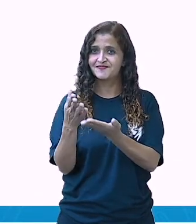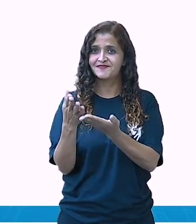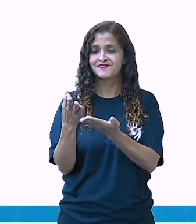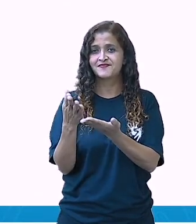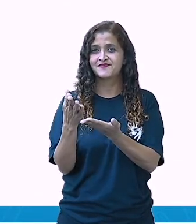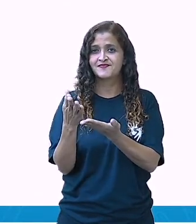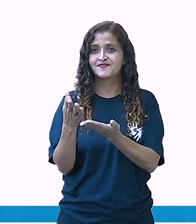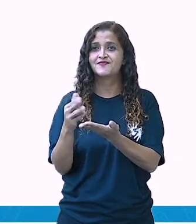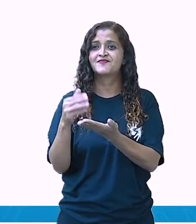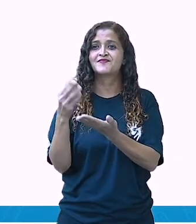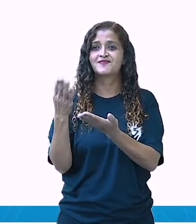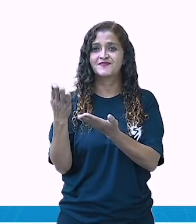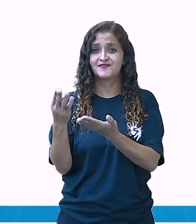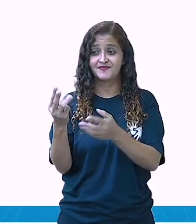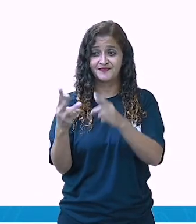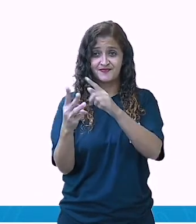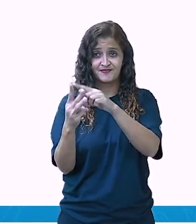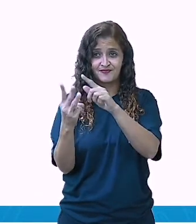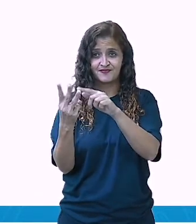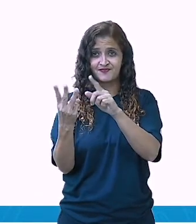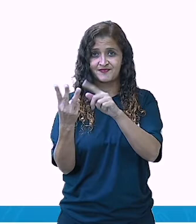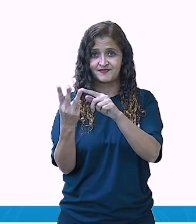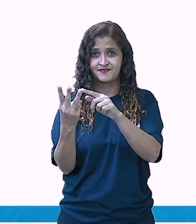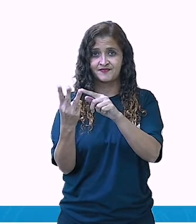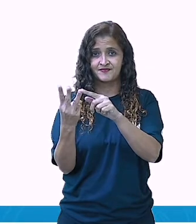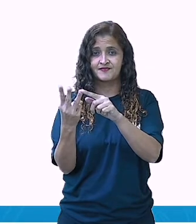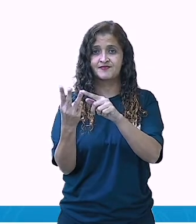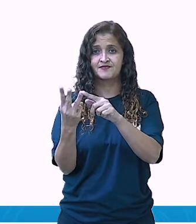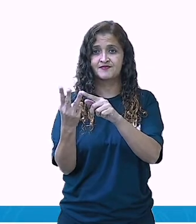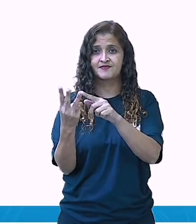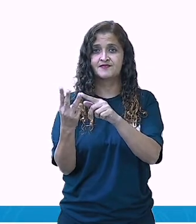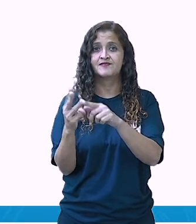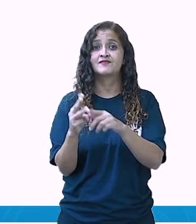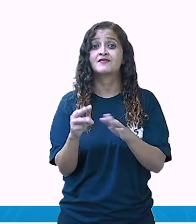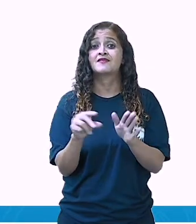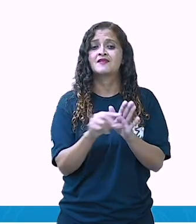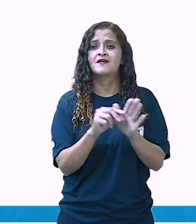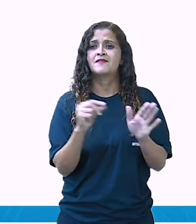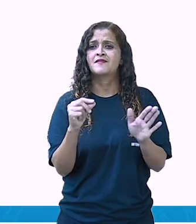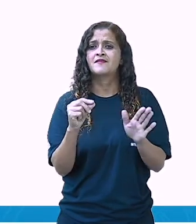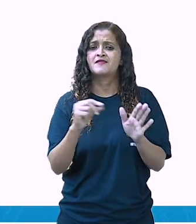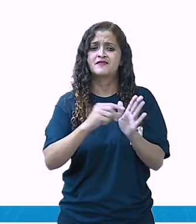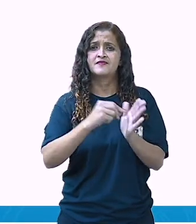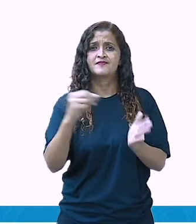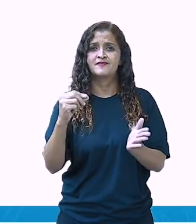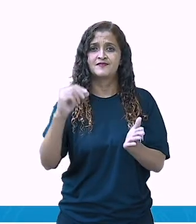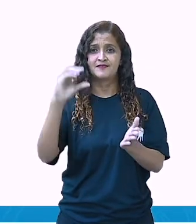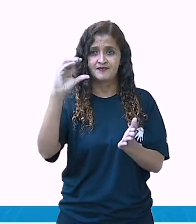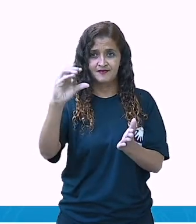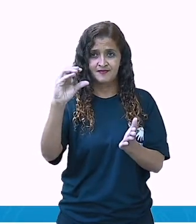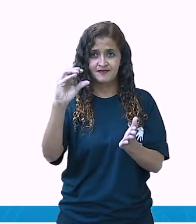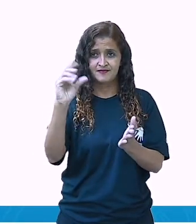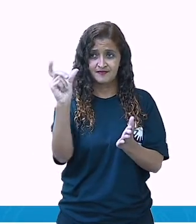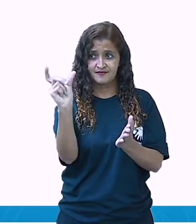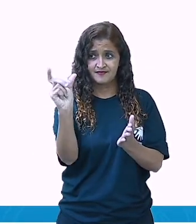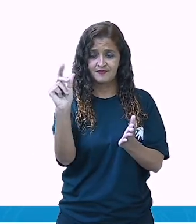Flores, jardim e caracol. Retire do texto uma palavra com CH.